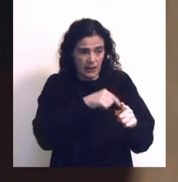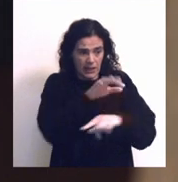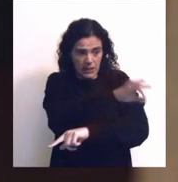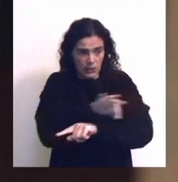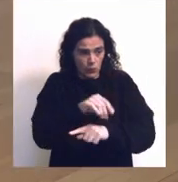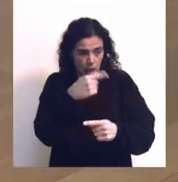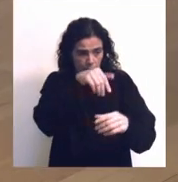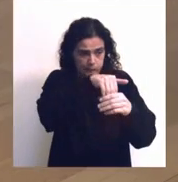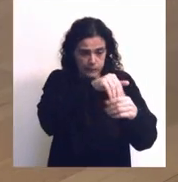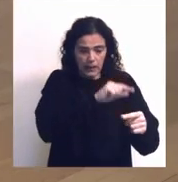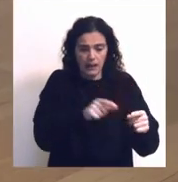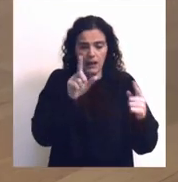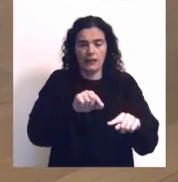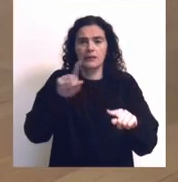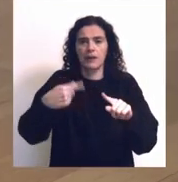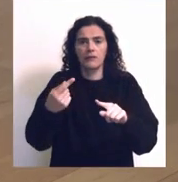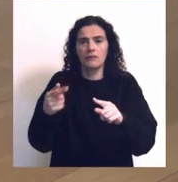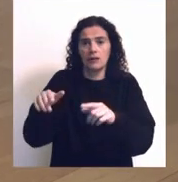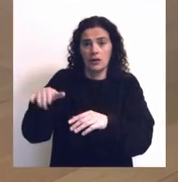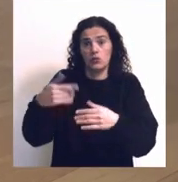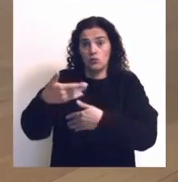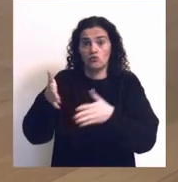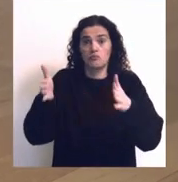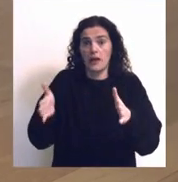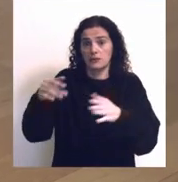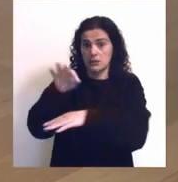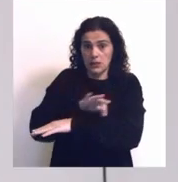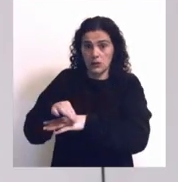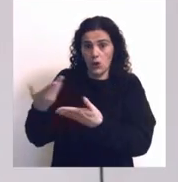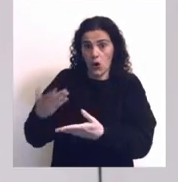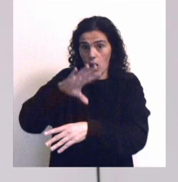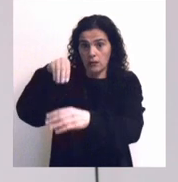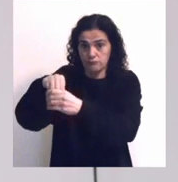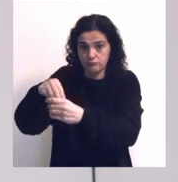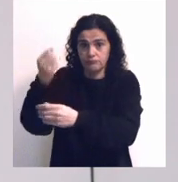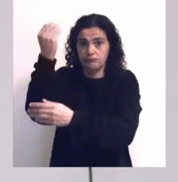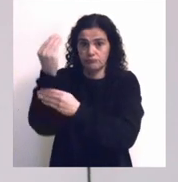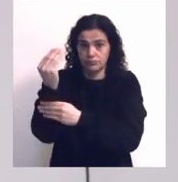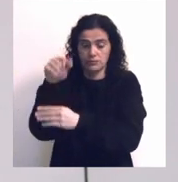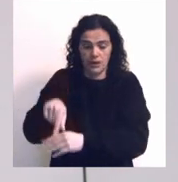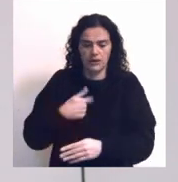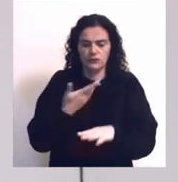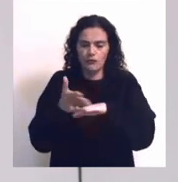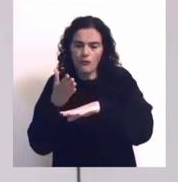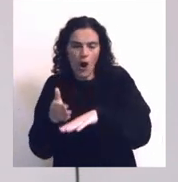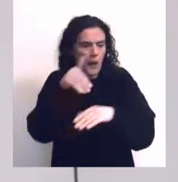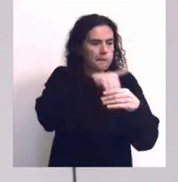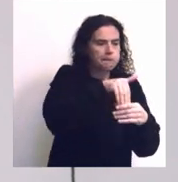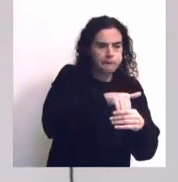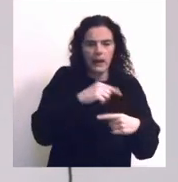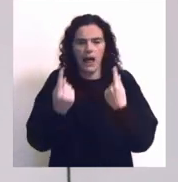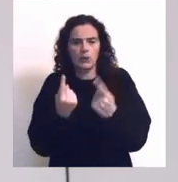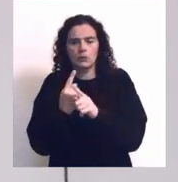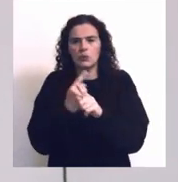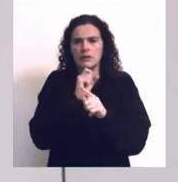arquitetónico, como o ponto que está no espaço arquitetónico onde ele se insere agora. E, portanto, esse lado exterior, interior,